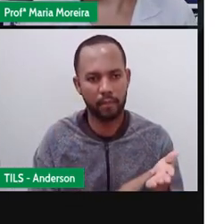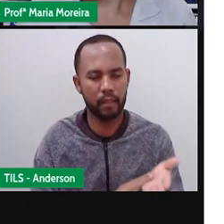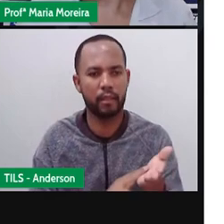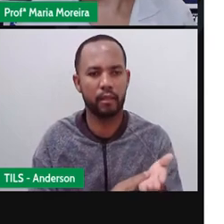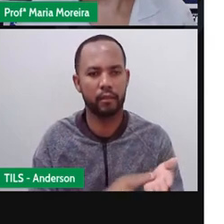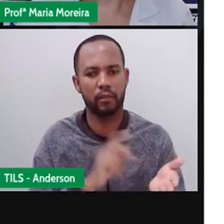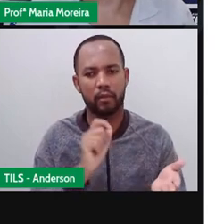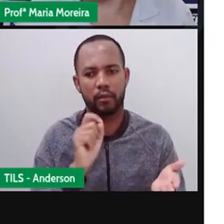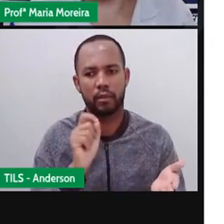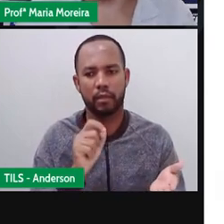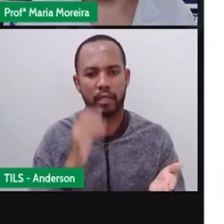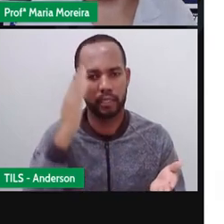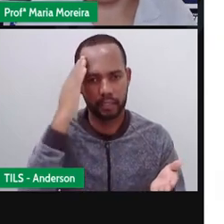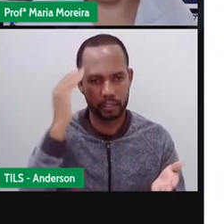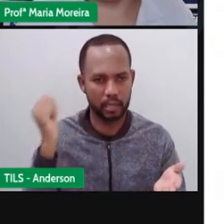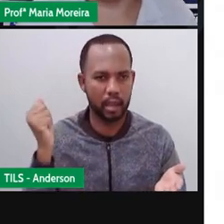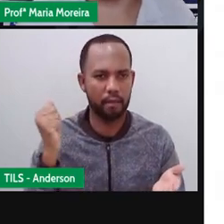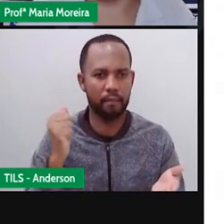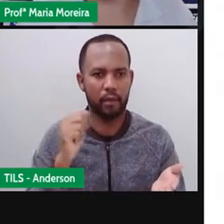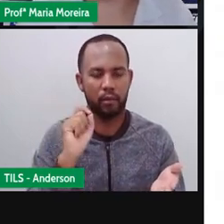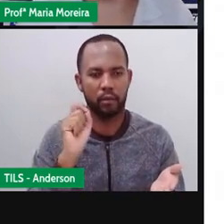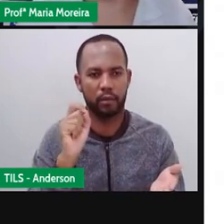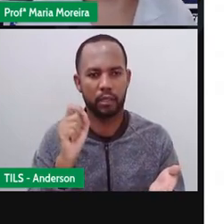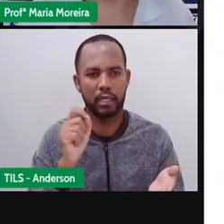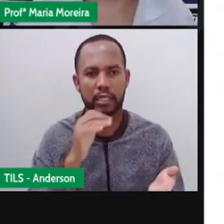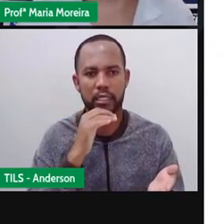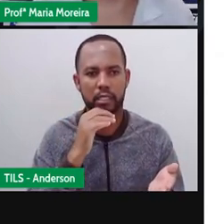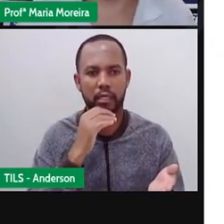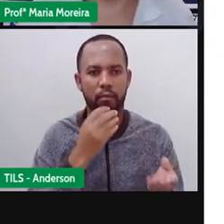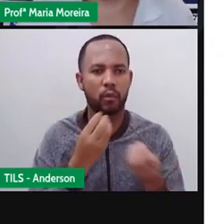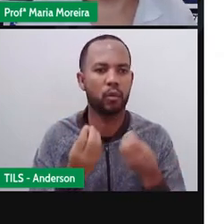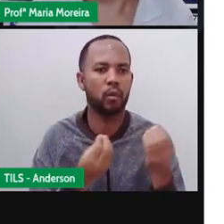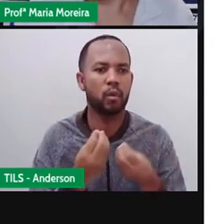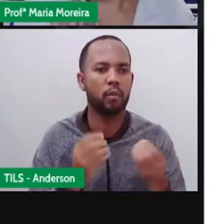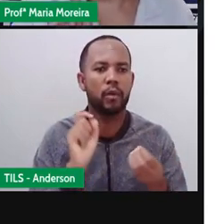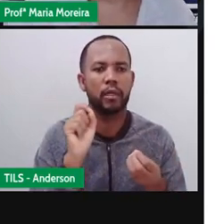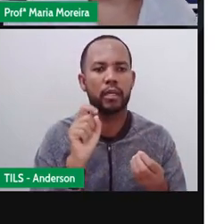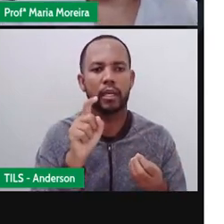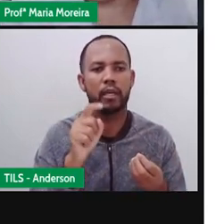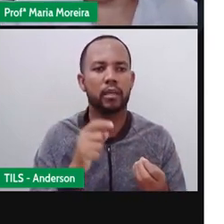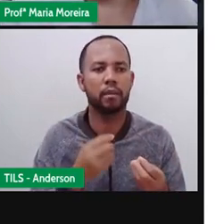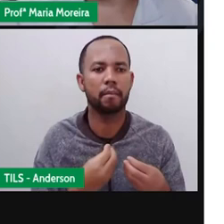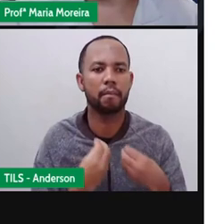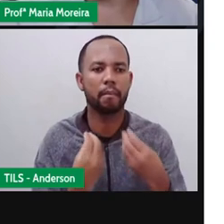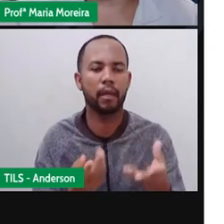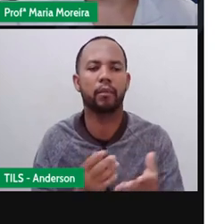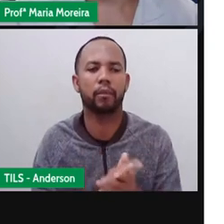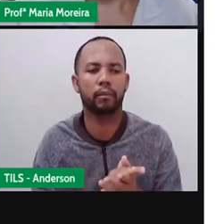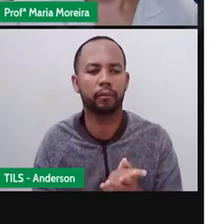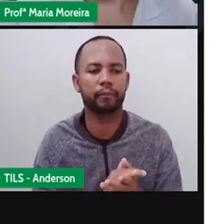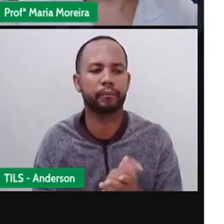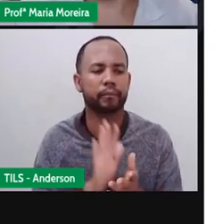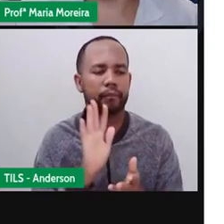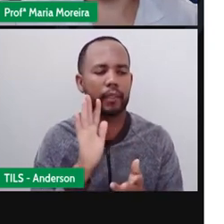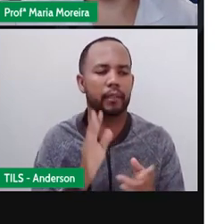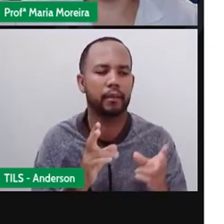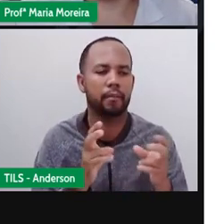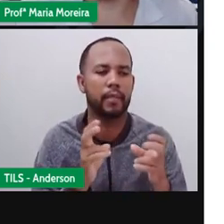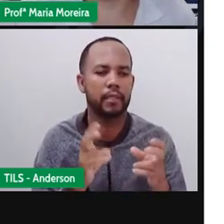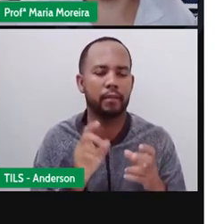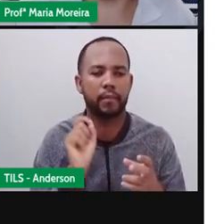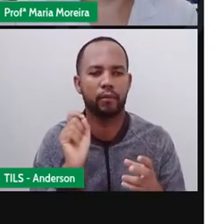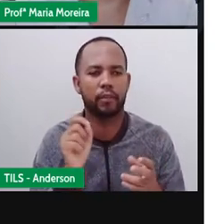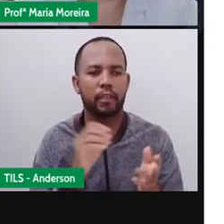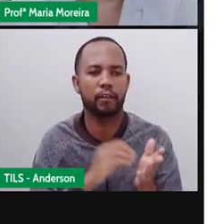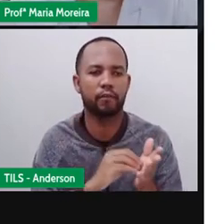Ele, né, saiba, no caso a raposa aí, ficar sabendo quem foi e quem encaminhou. Mas tem um detalhe nesse bilhete. Está faltando